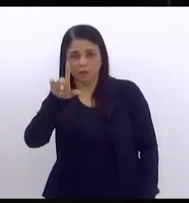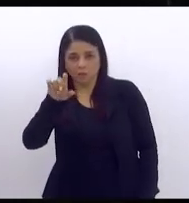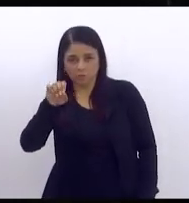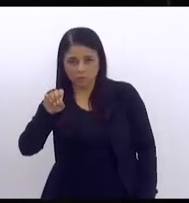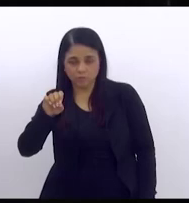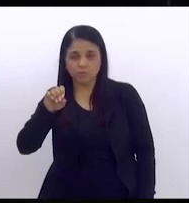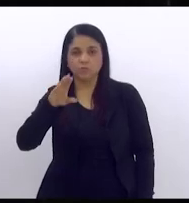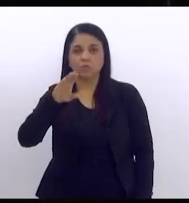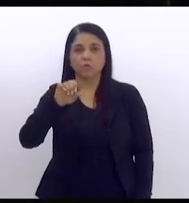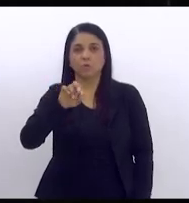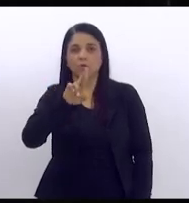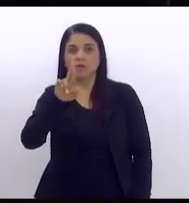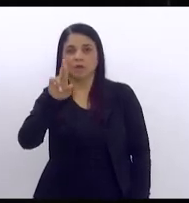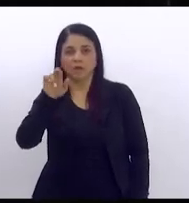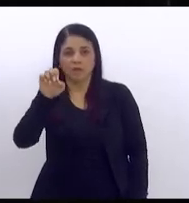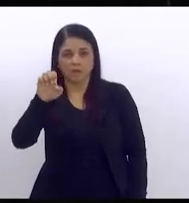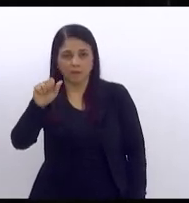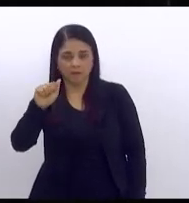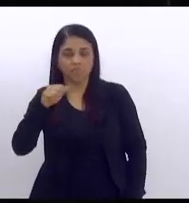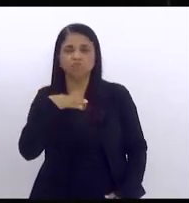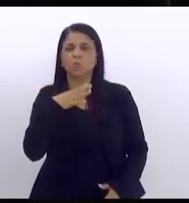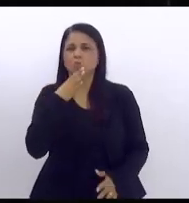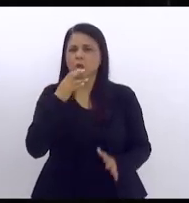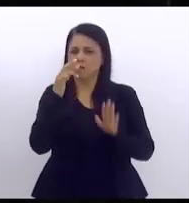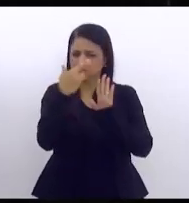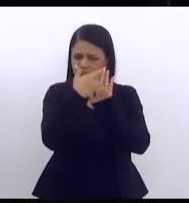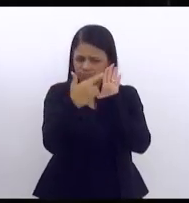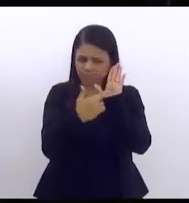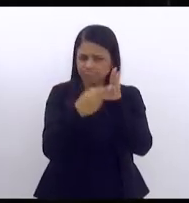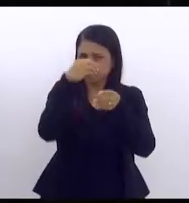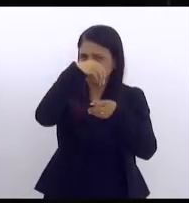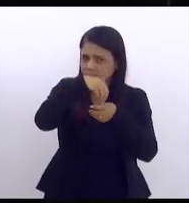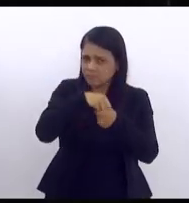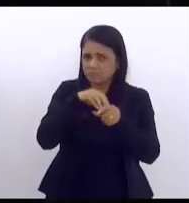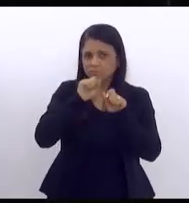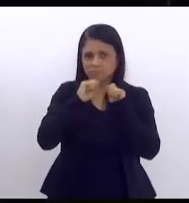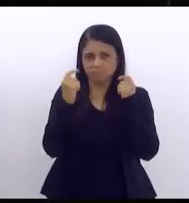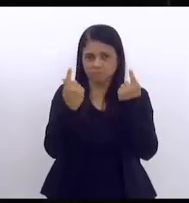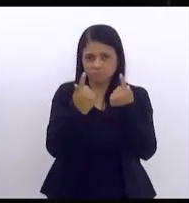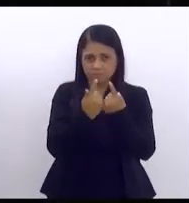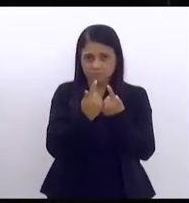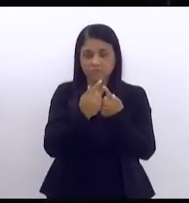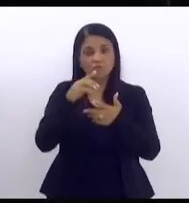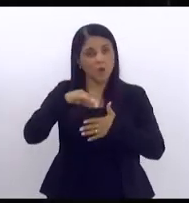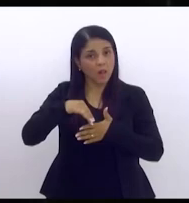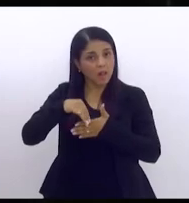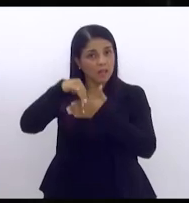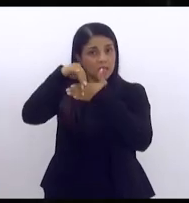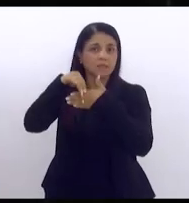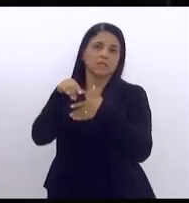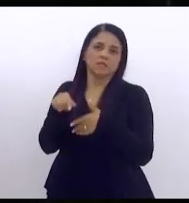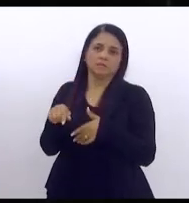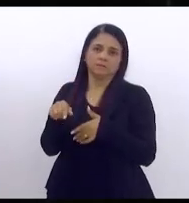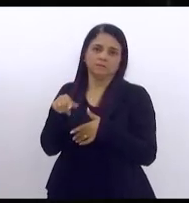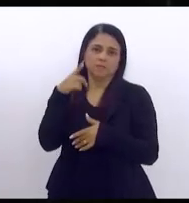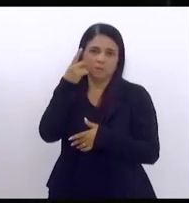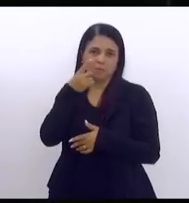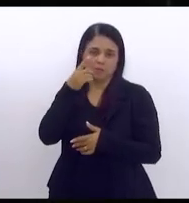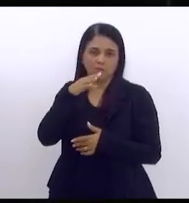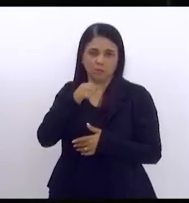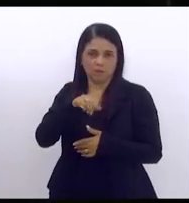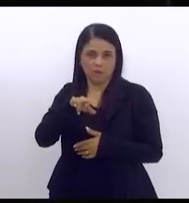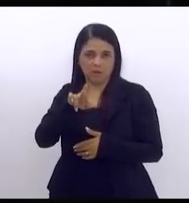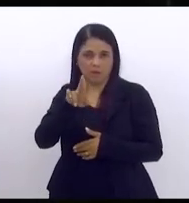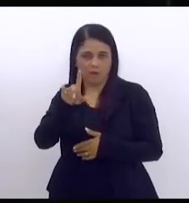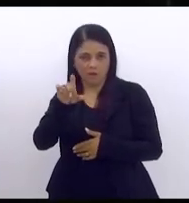regimento interno muito bem desta casa, que foi líder do governo,